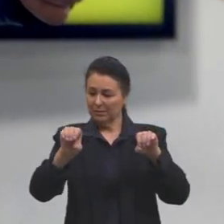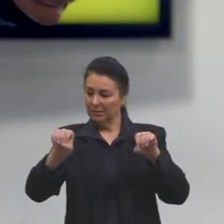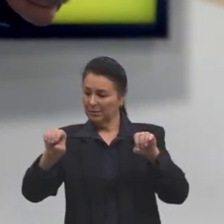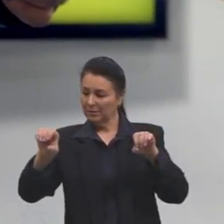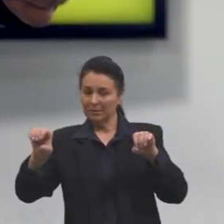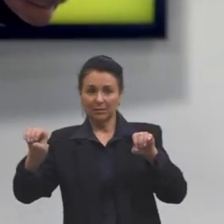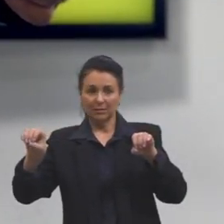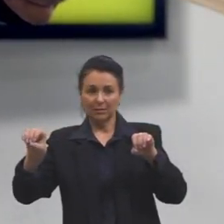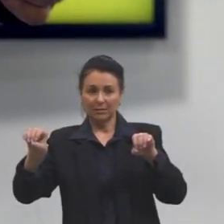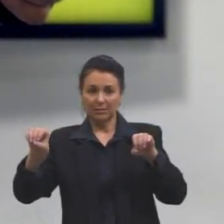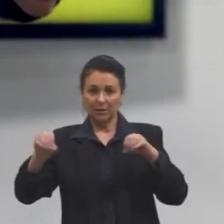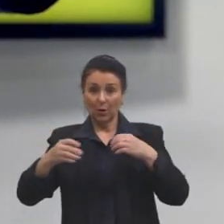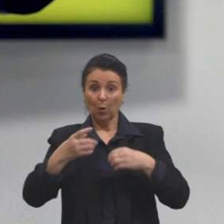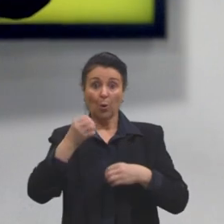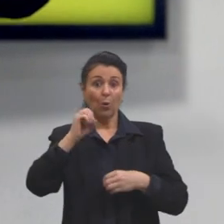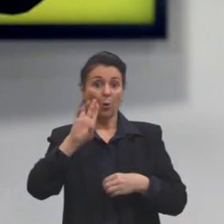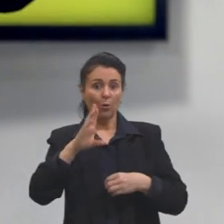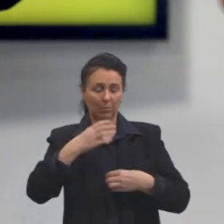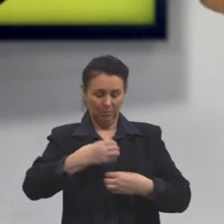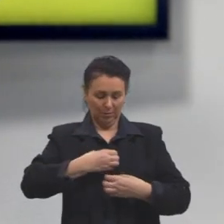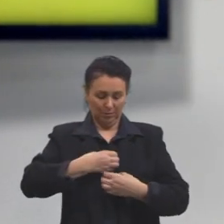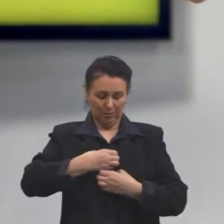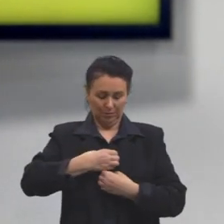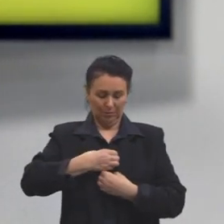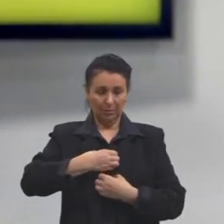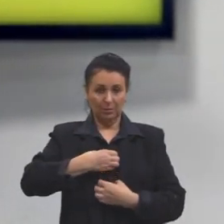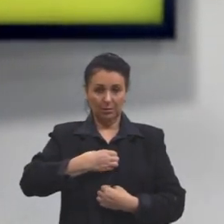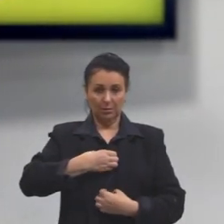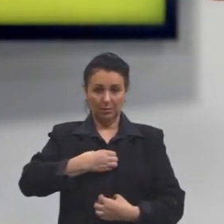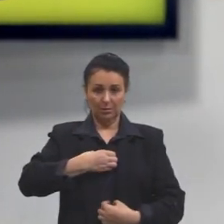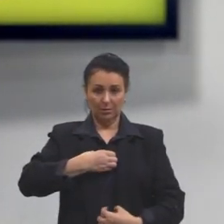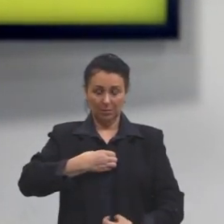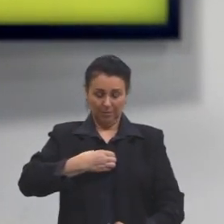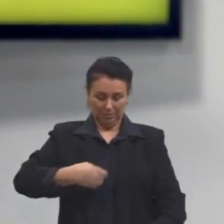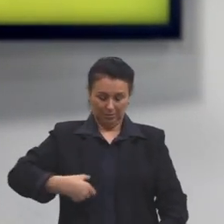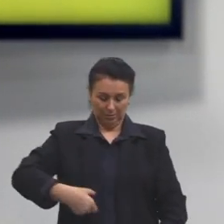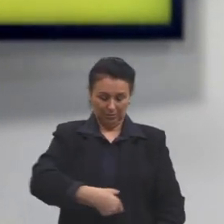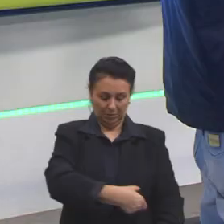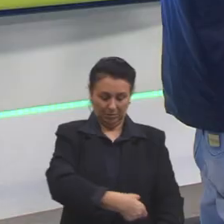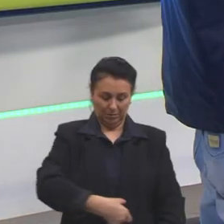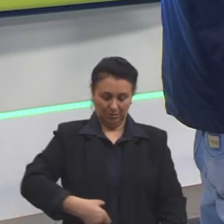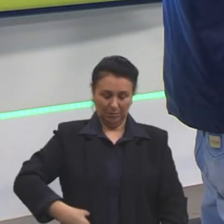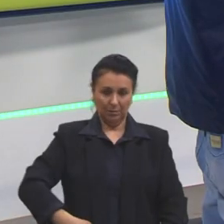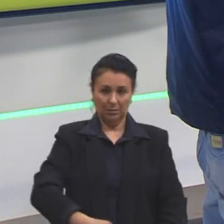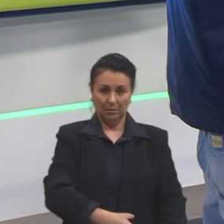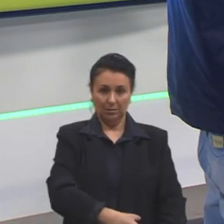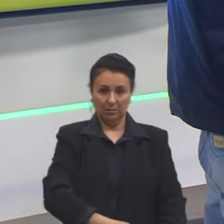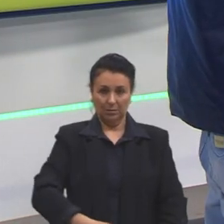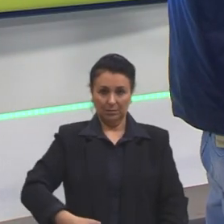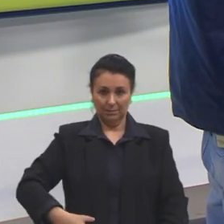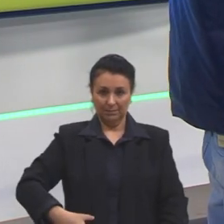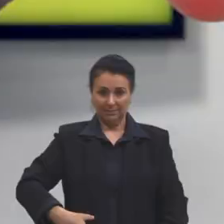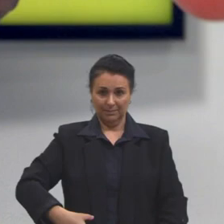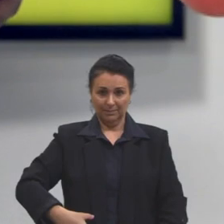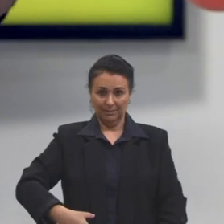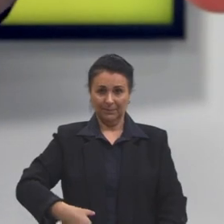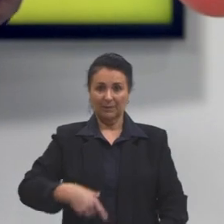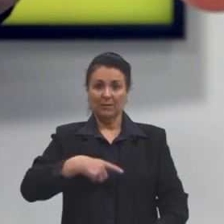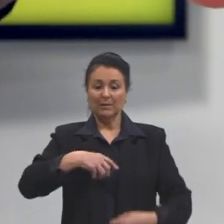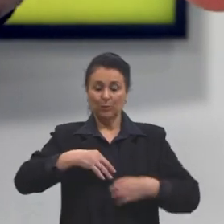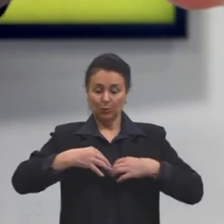Para o intestino grosso, né? Aí, os movimentos peristálticos vão levando